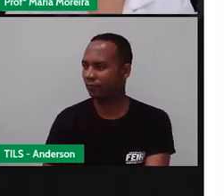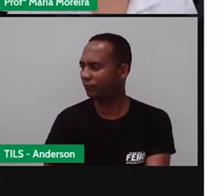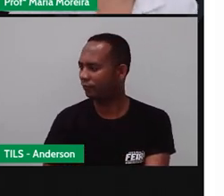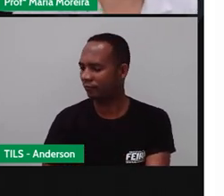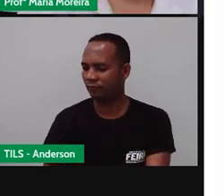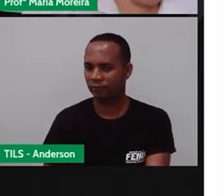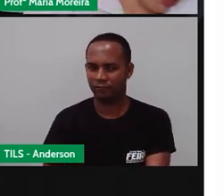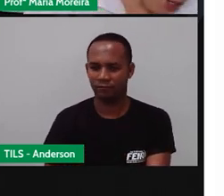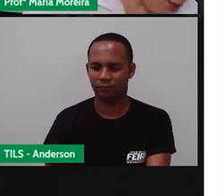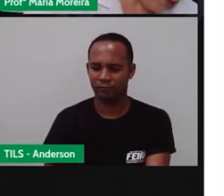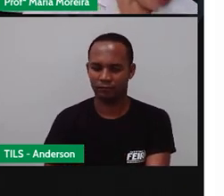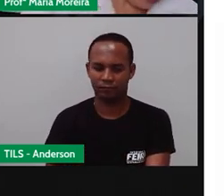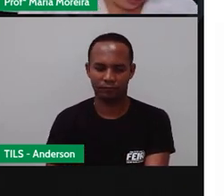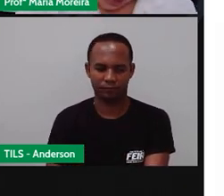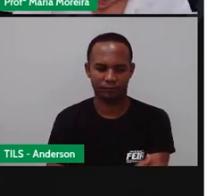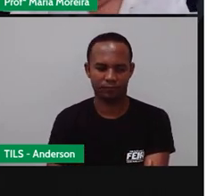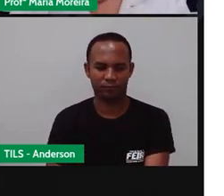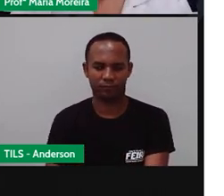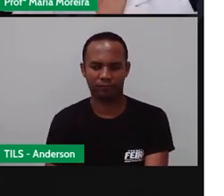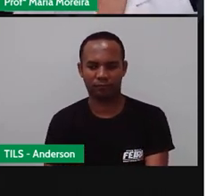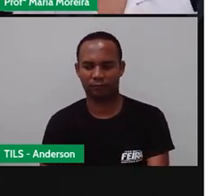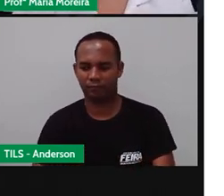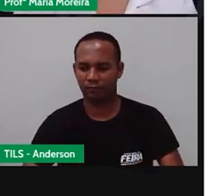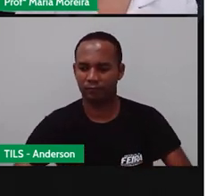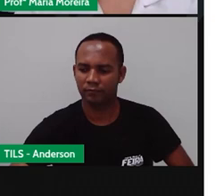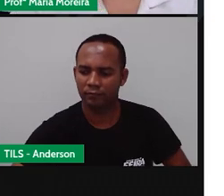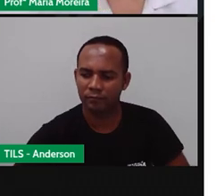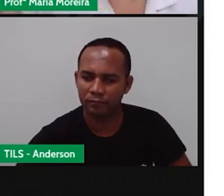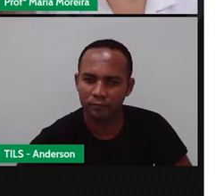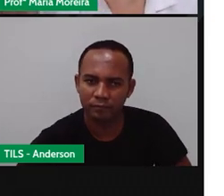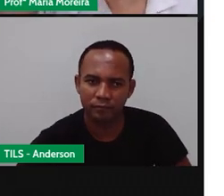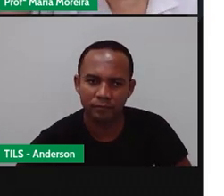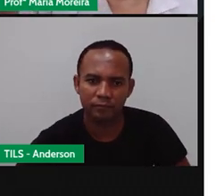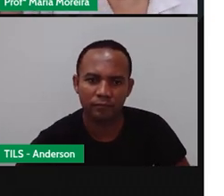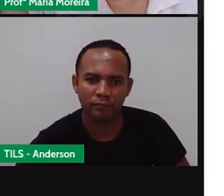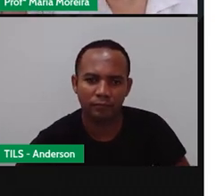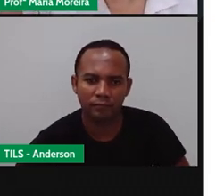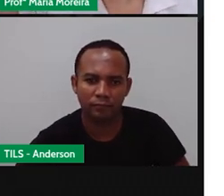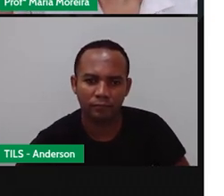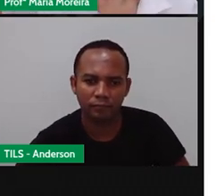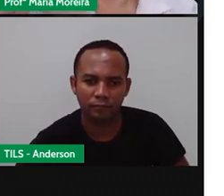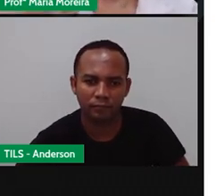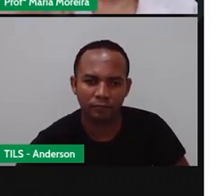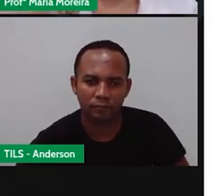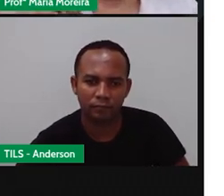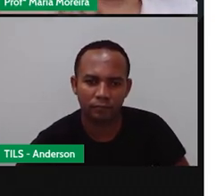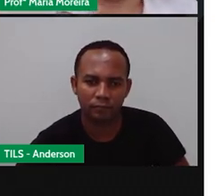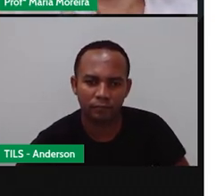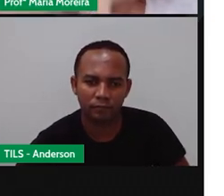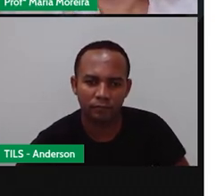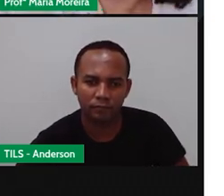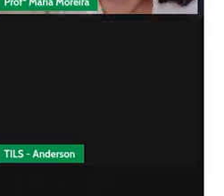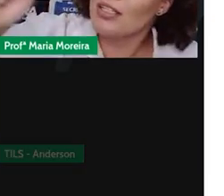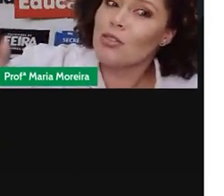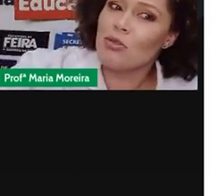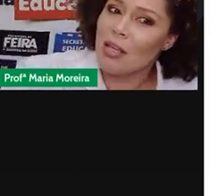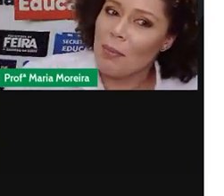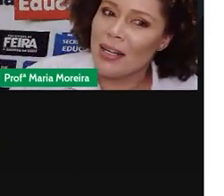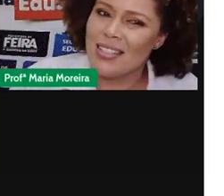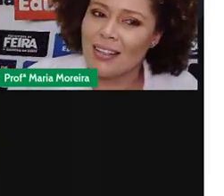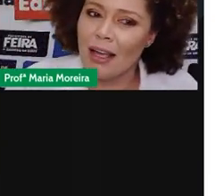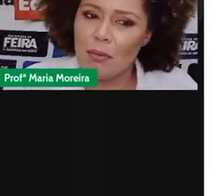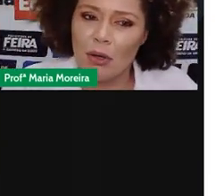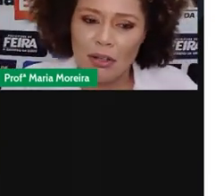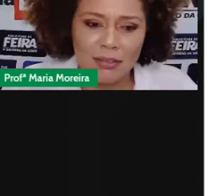arrumar Fazer a mágica acontecer, né? Vamos fazer a mágica acontecer E fazer o que? Tudo isso